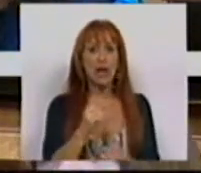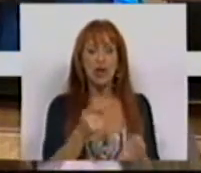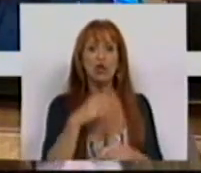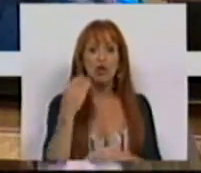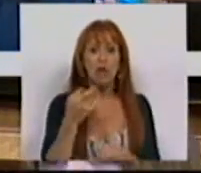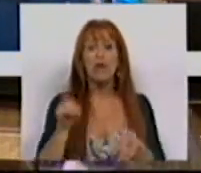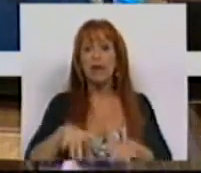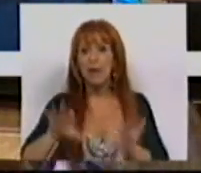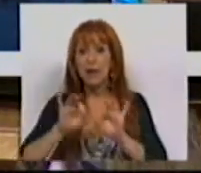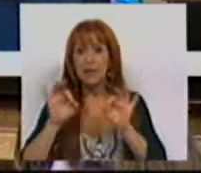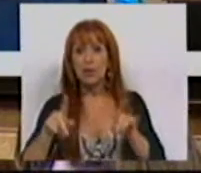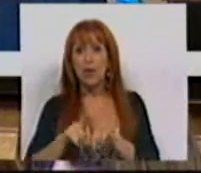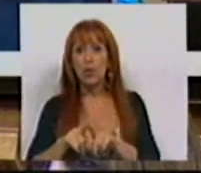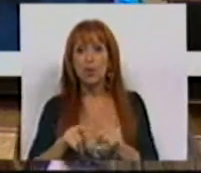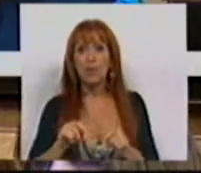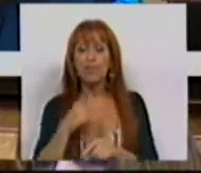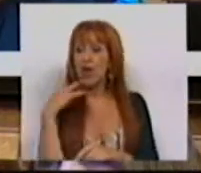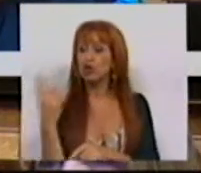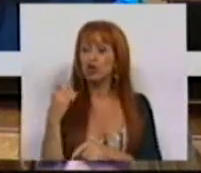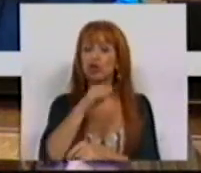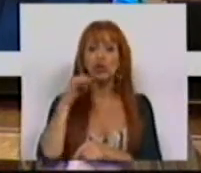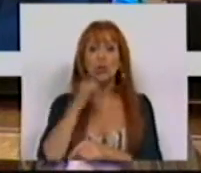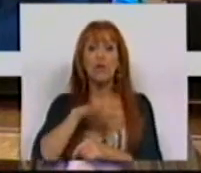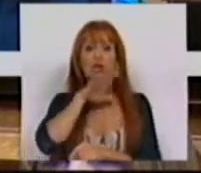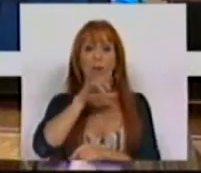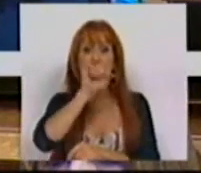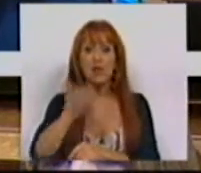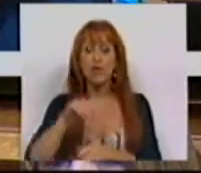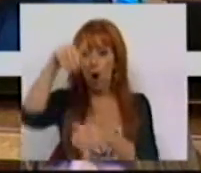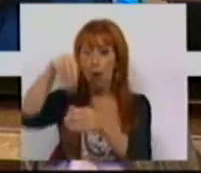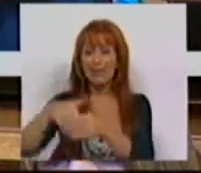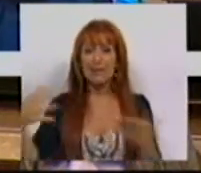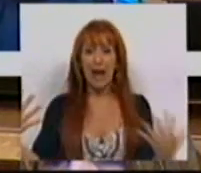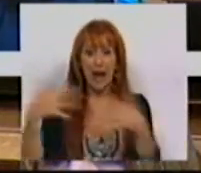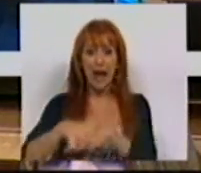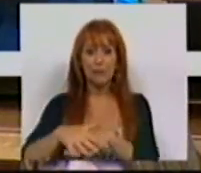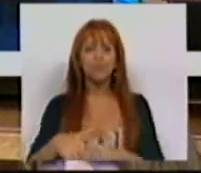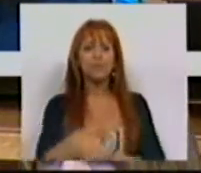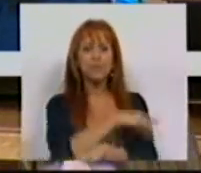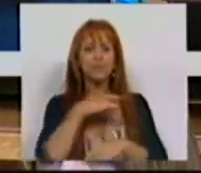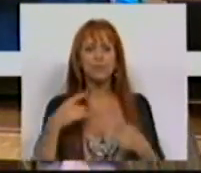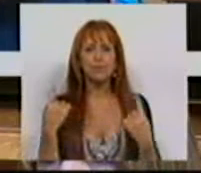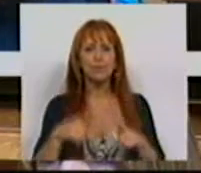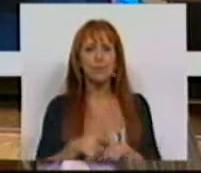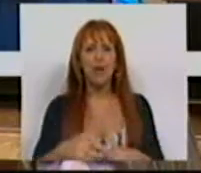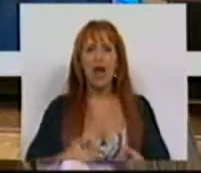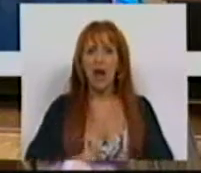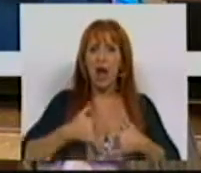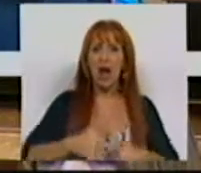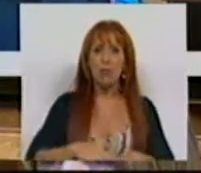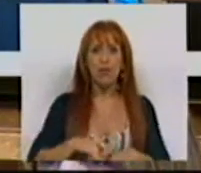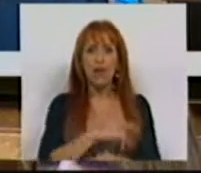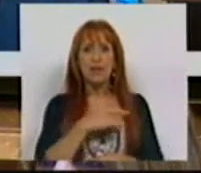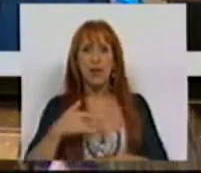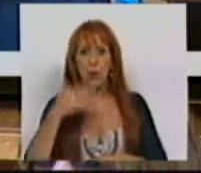e jovens, como também o seu isolamento e o sofrimento das famílias onde estão integradas. Os médicos estão alarmados com a